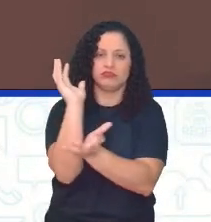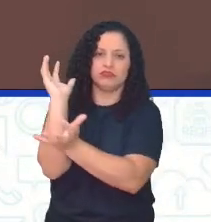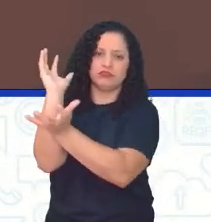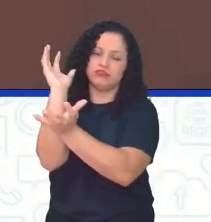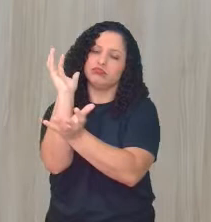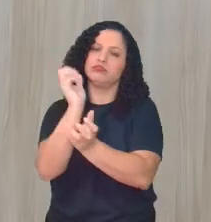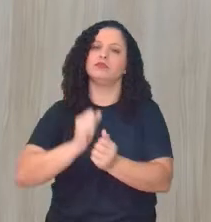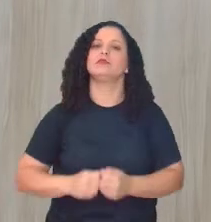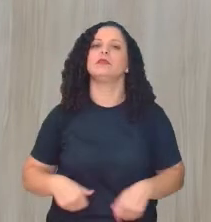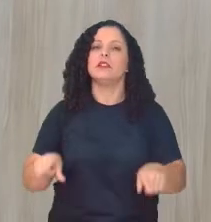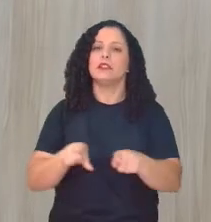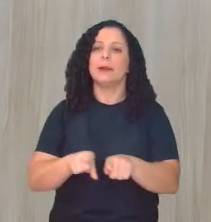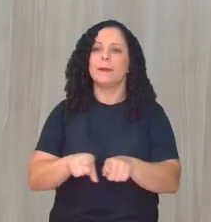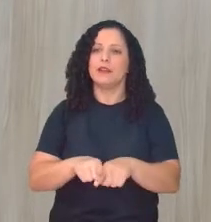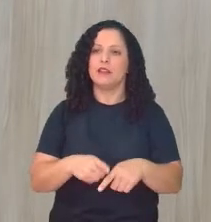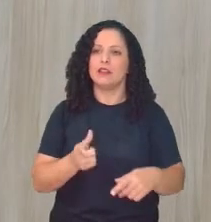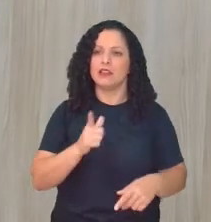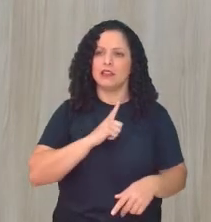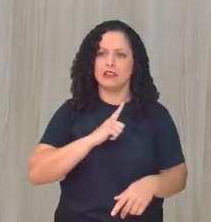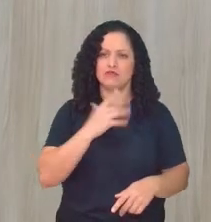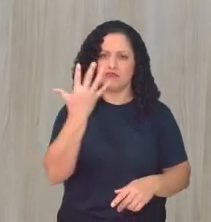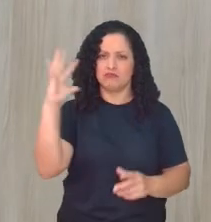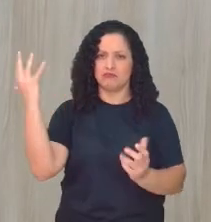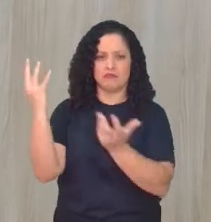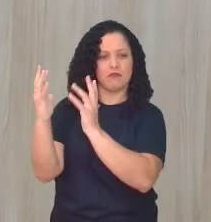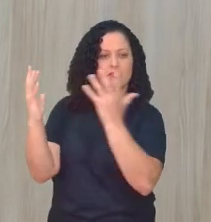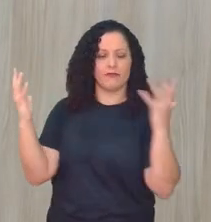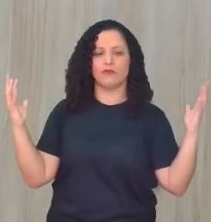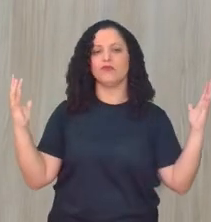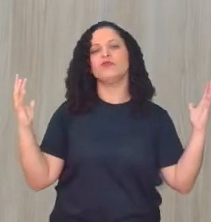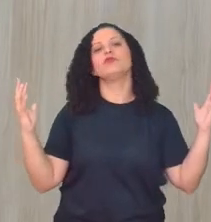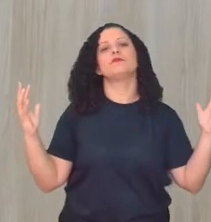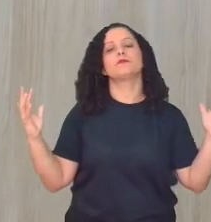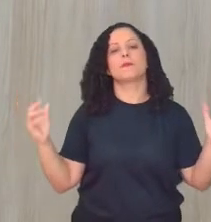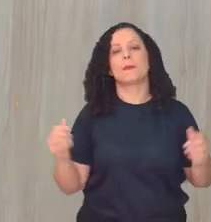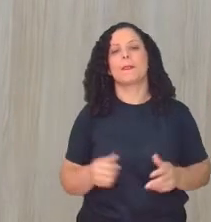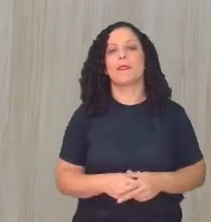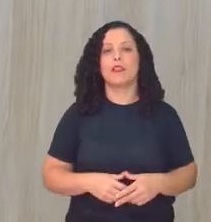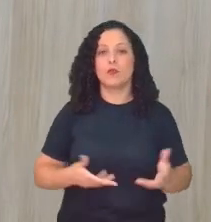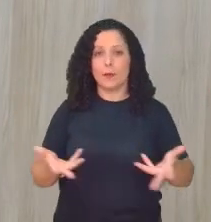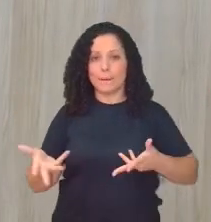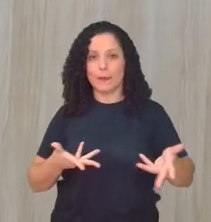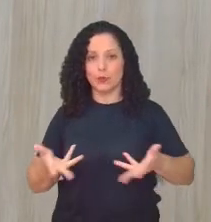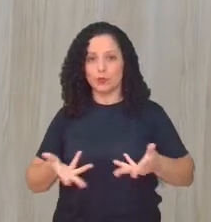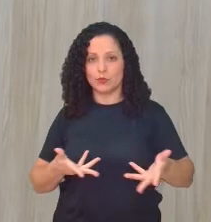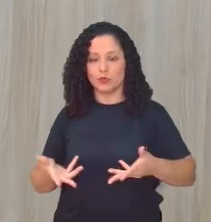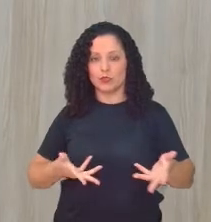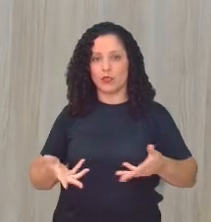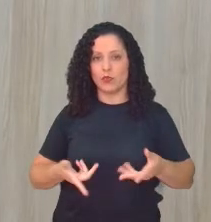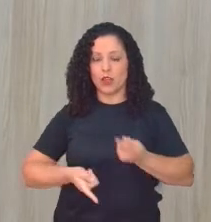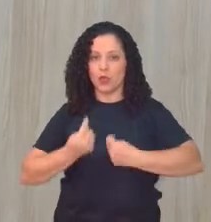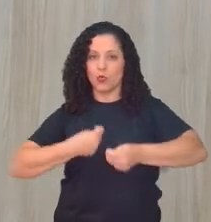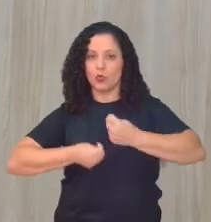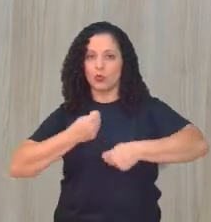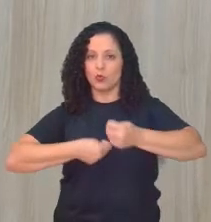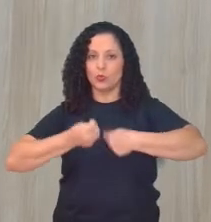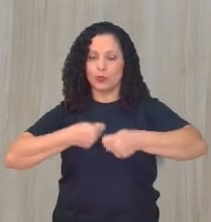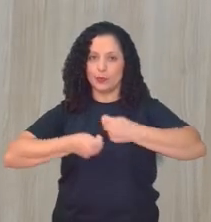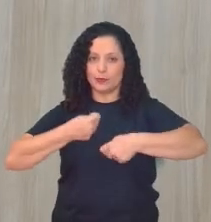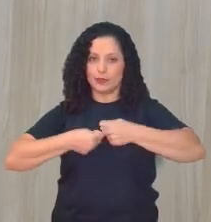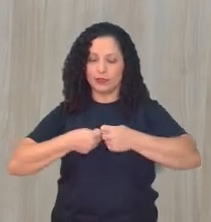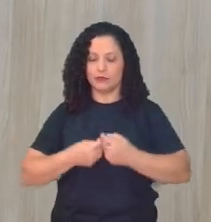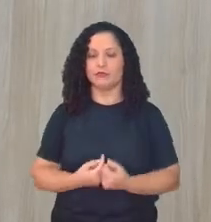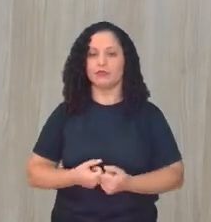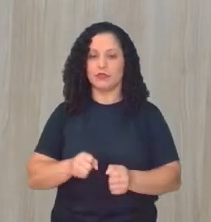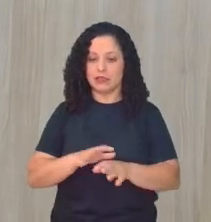densidade, as árvores separadas e por aí vai. Então, para ter uma produção ali econômica, muitas vezes, se a área é muito